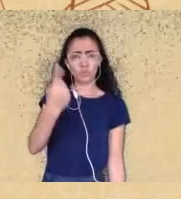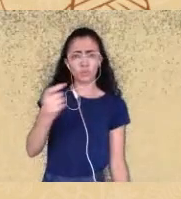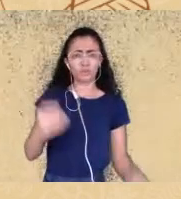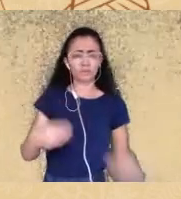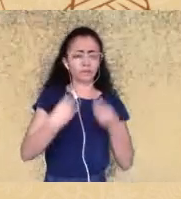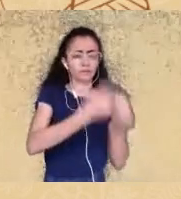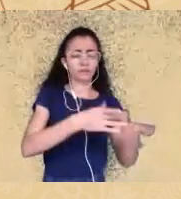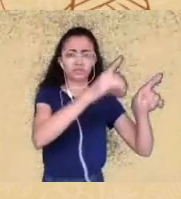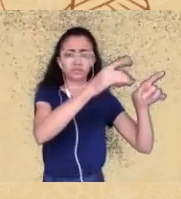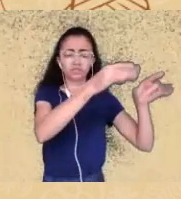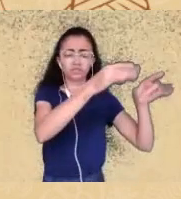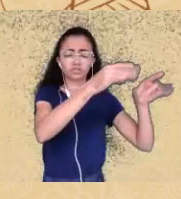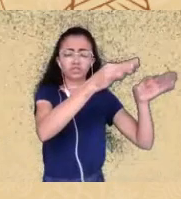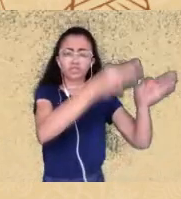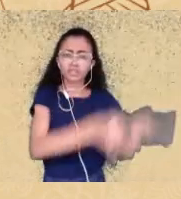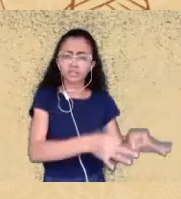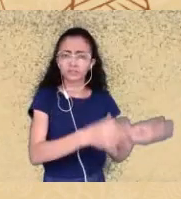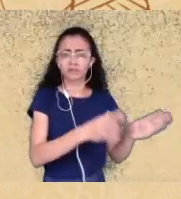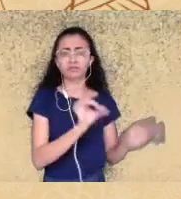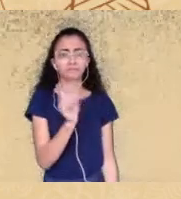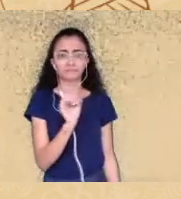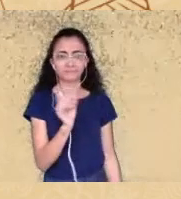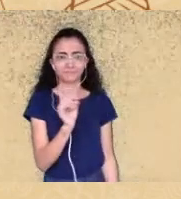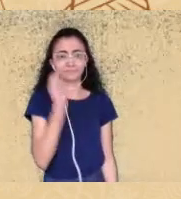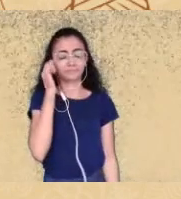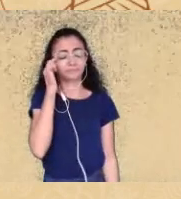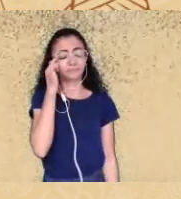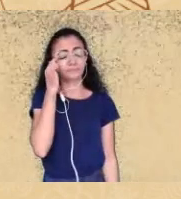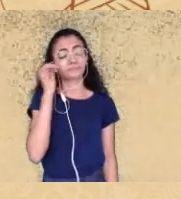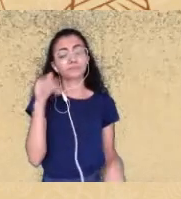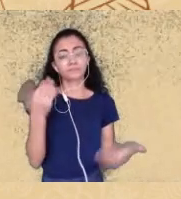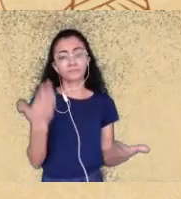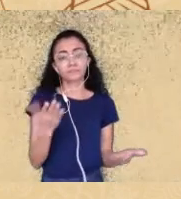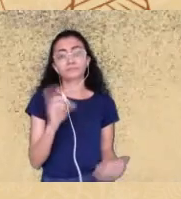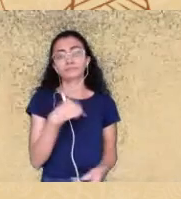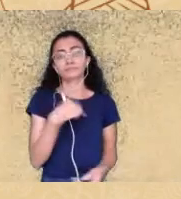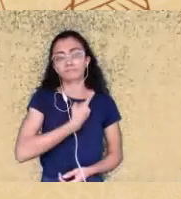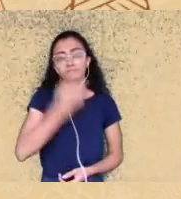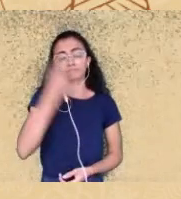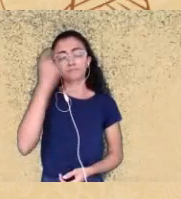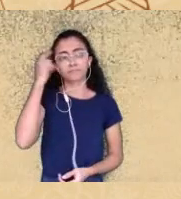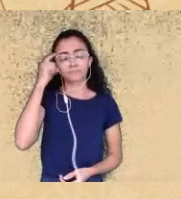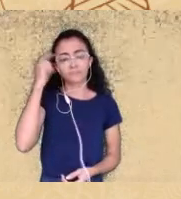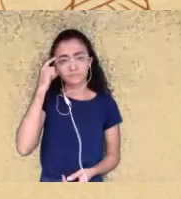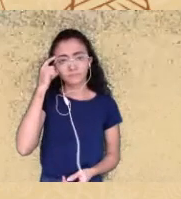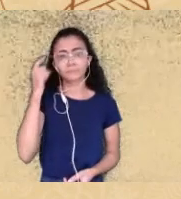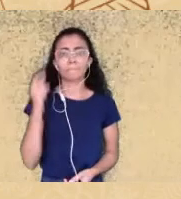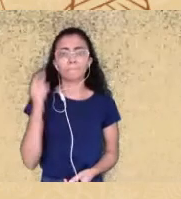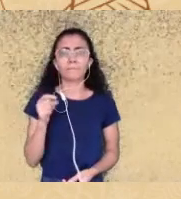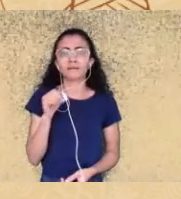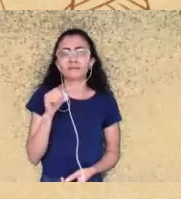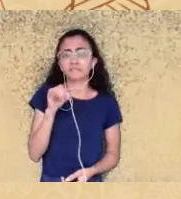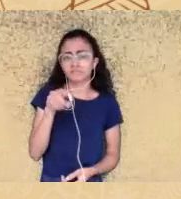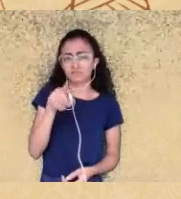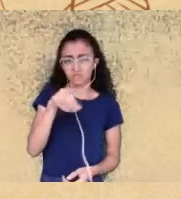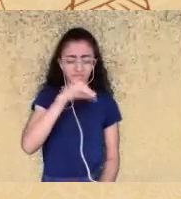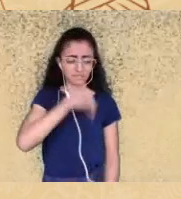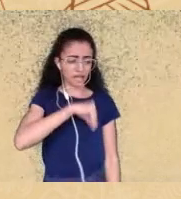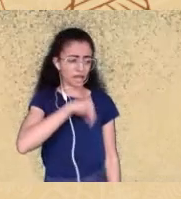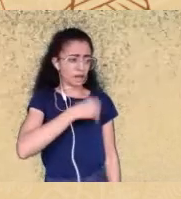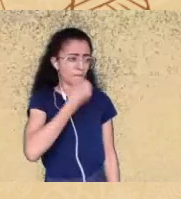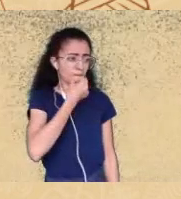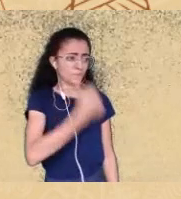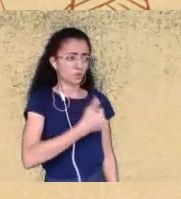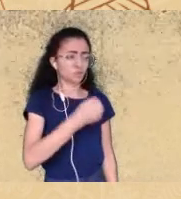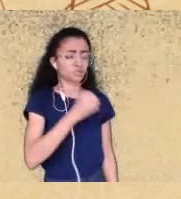que eu me pego muito pensando assim de que essa questão mesmo de que você só merece ganhar o salário se você tiver uma instituição formal